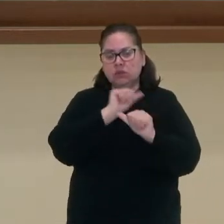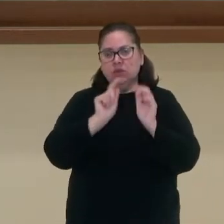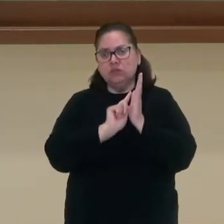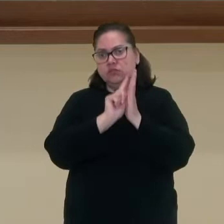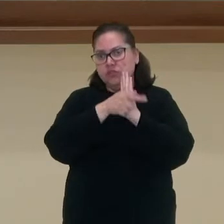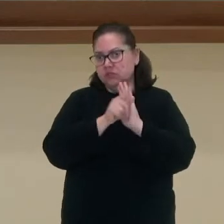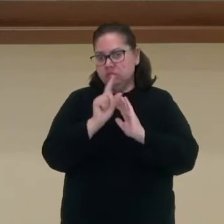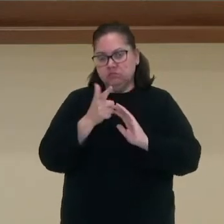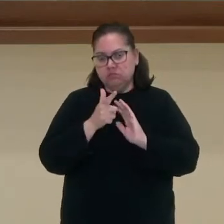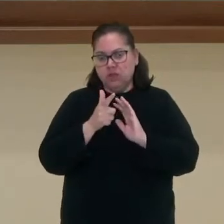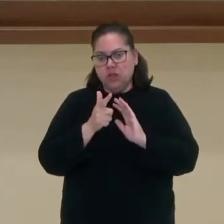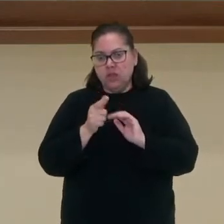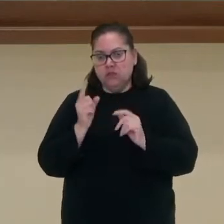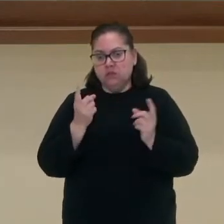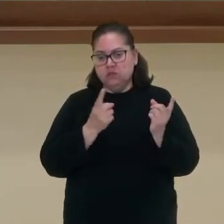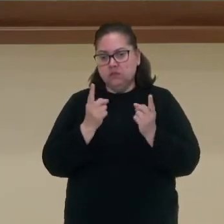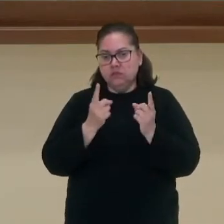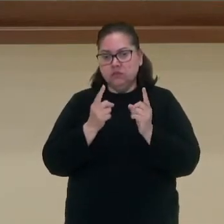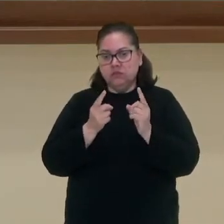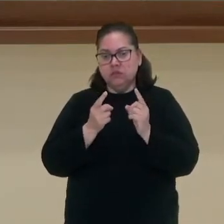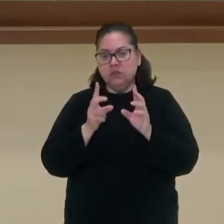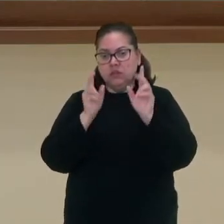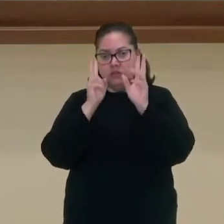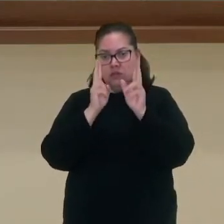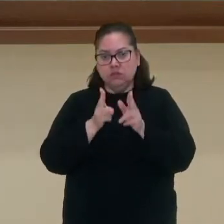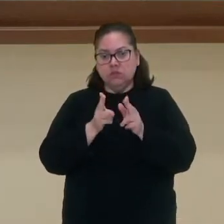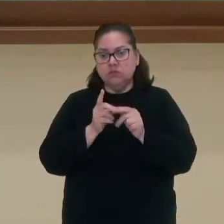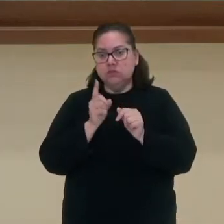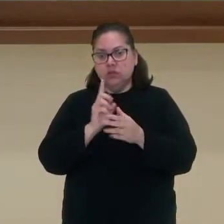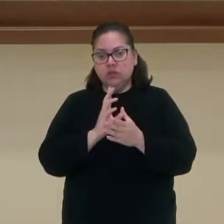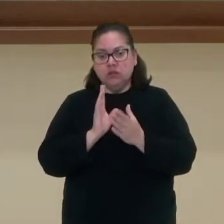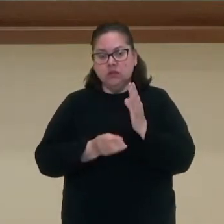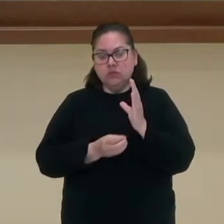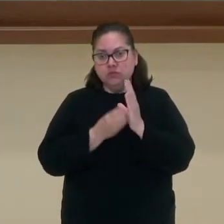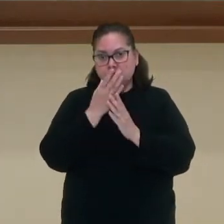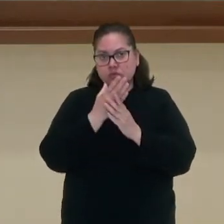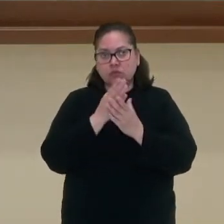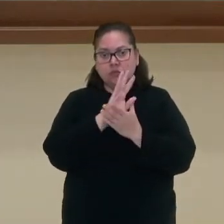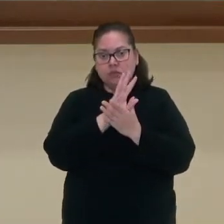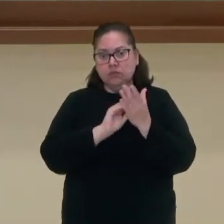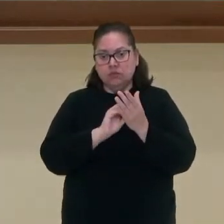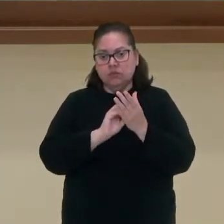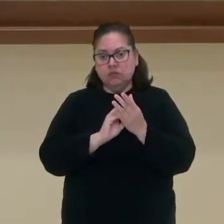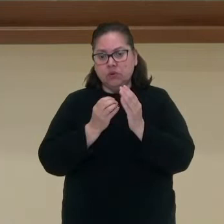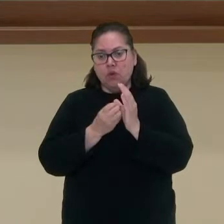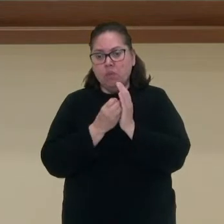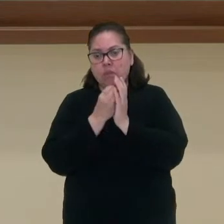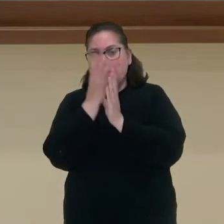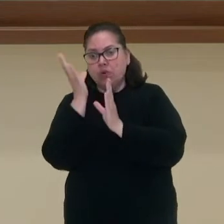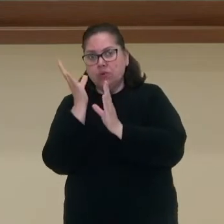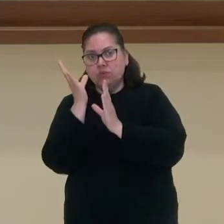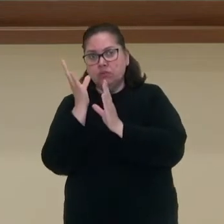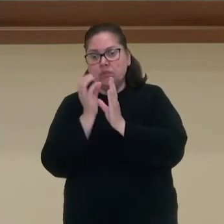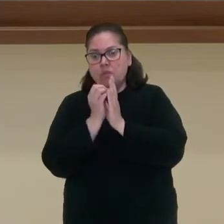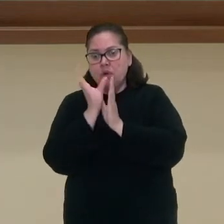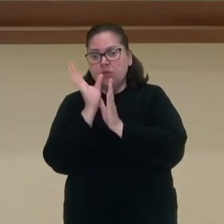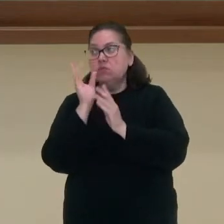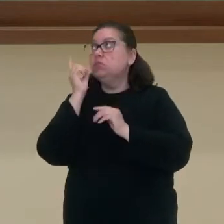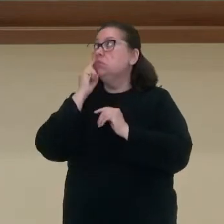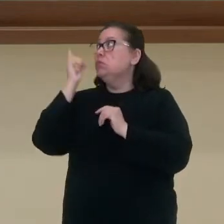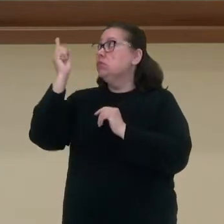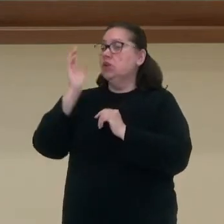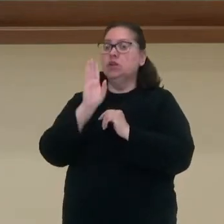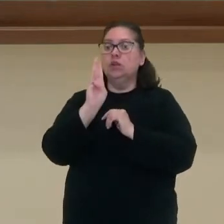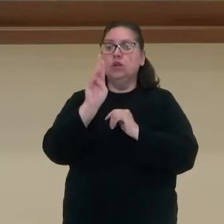genético. Os indivíduos são geneticamente iguais àquele que originou. Então, pode ser por brotamento, olha, forma um broto, esse